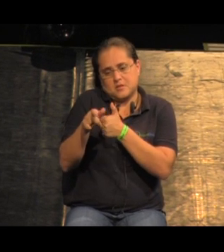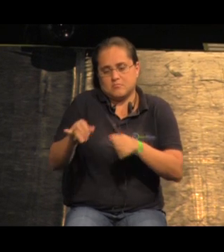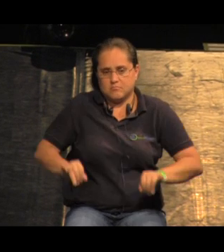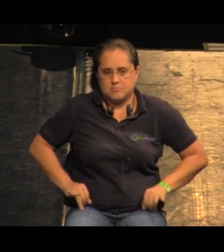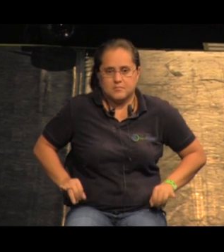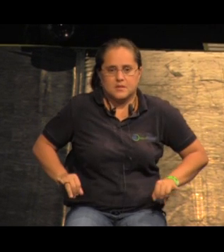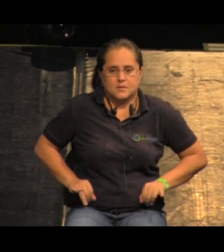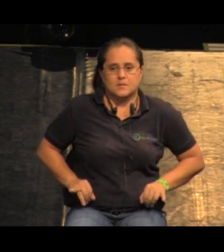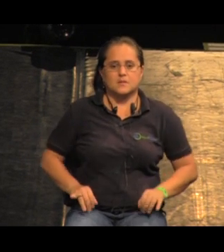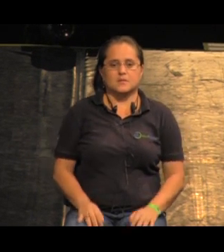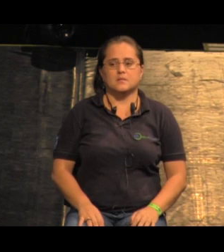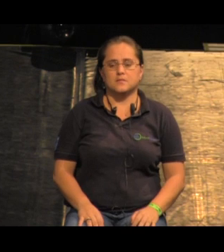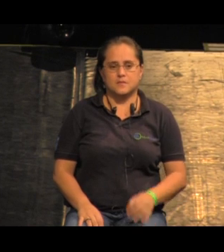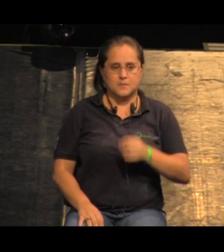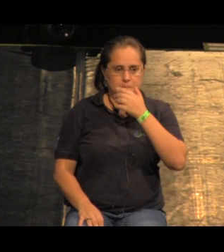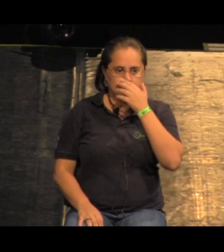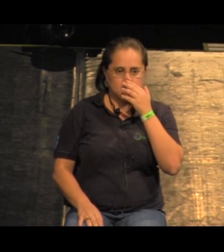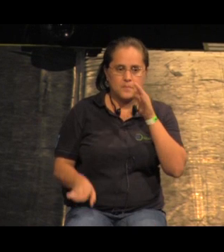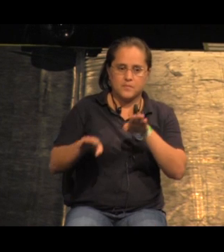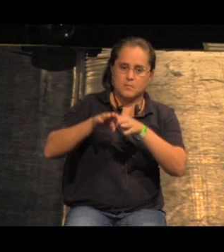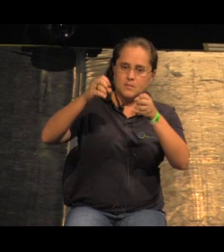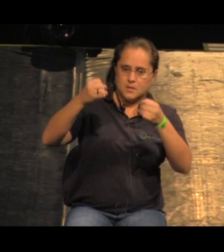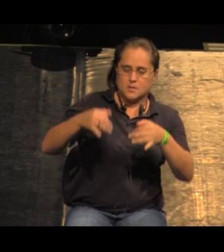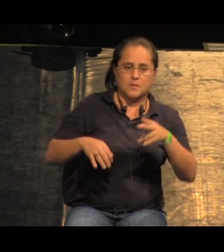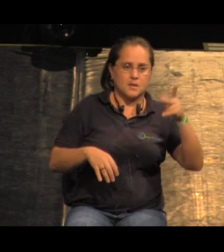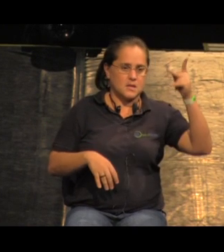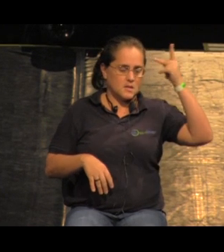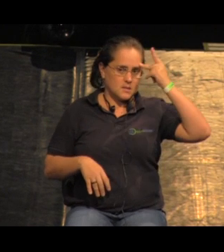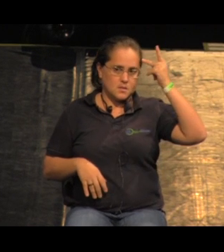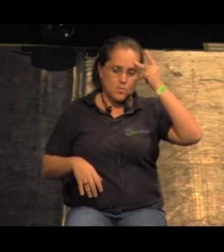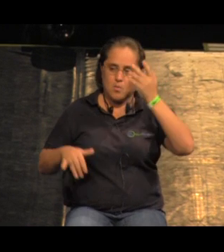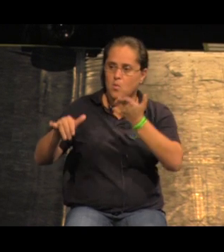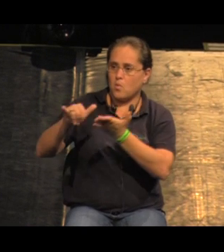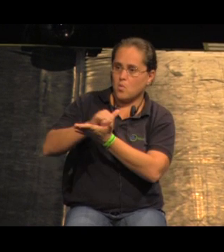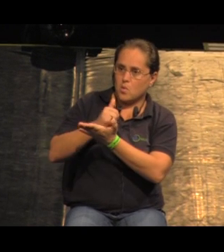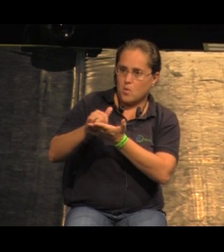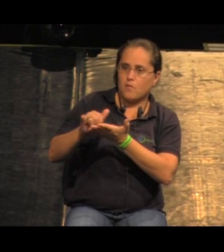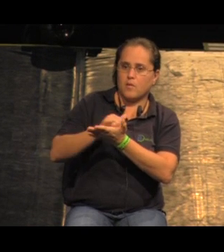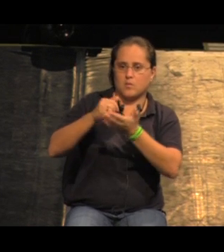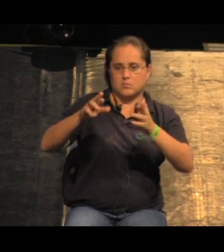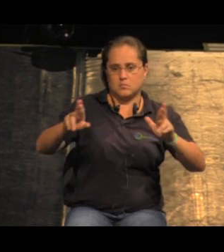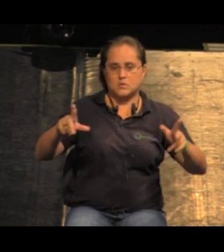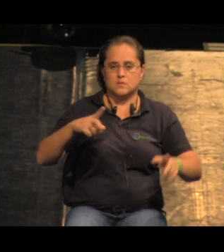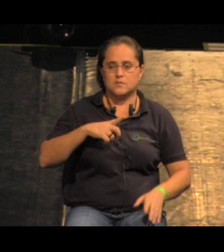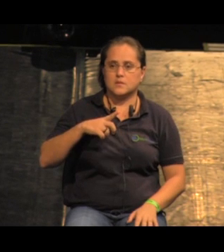das coisas, não é, Filipe, que também explica a diferença entre Nova York e São Paulo, a divisão global do trabalho, certo?